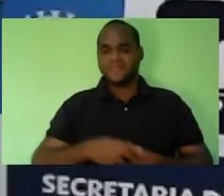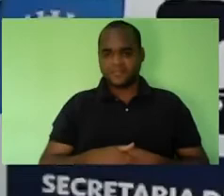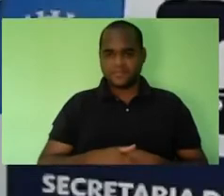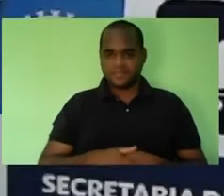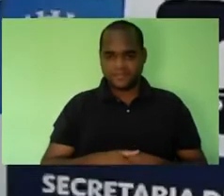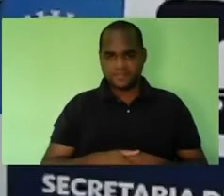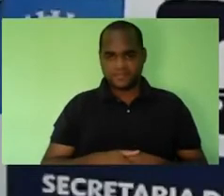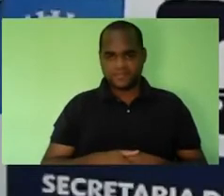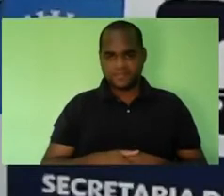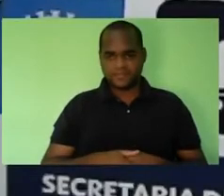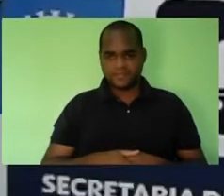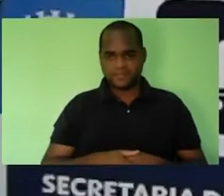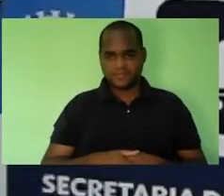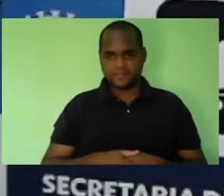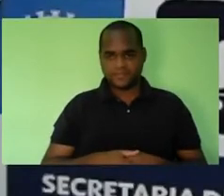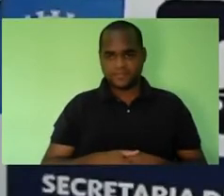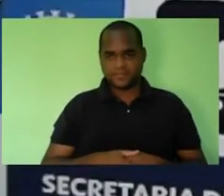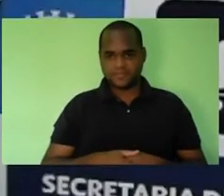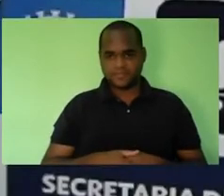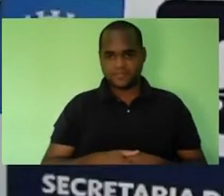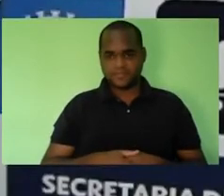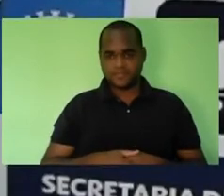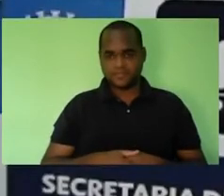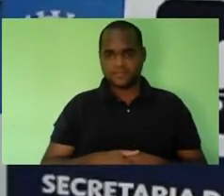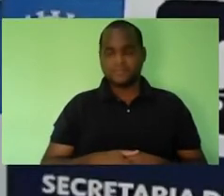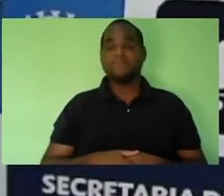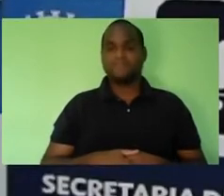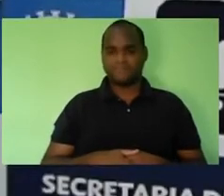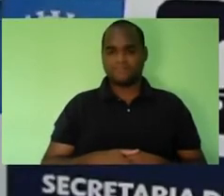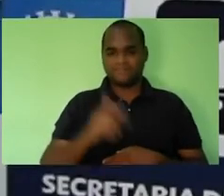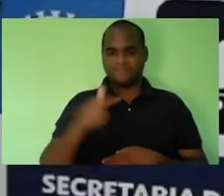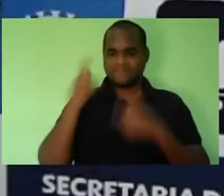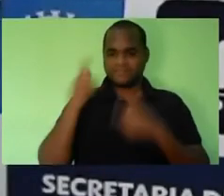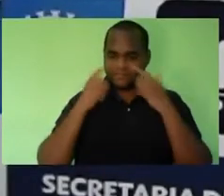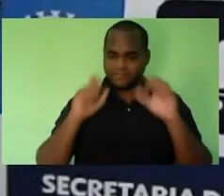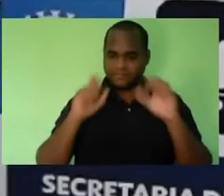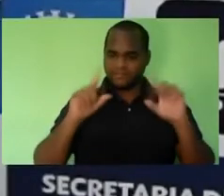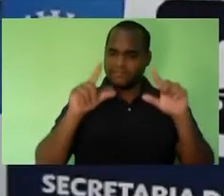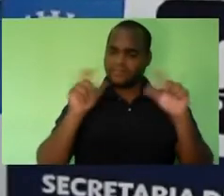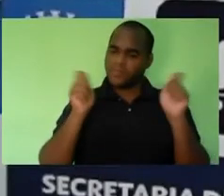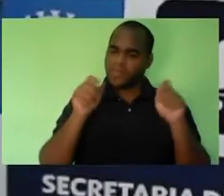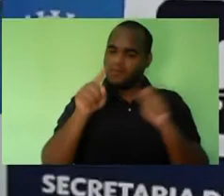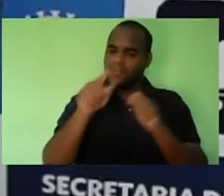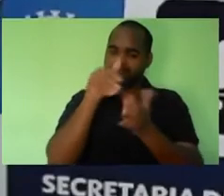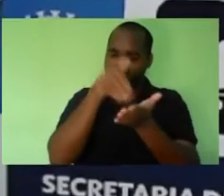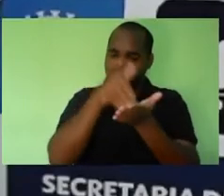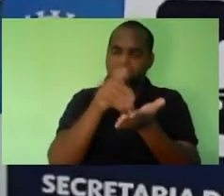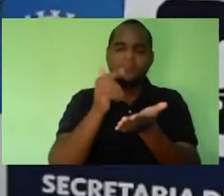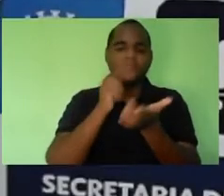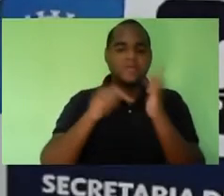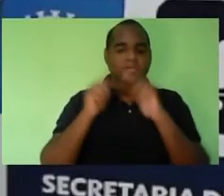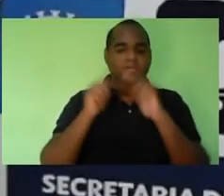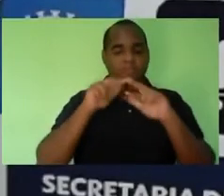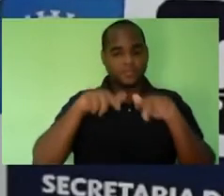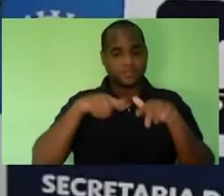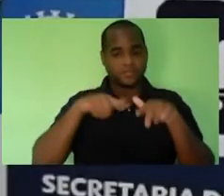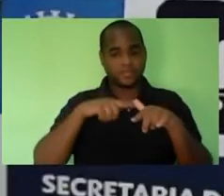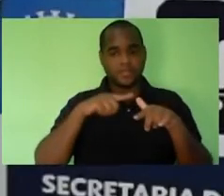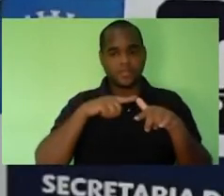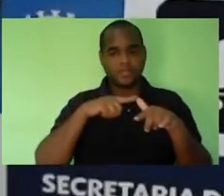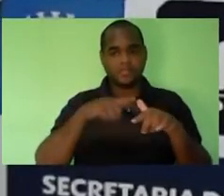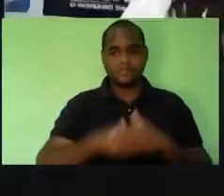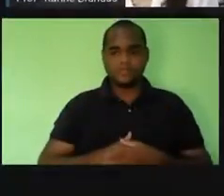E aí, nesse retorno do nosso slide, a gente vai finalizando esse